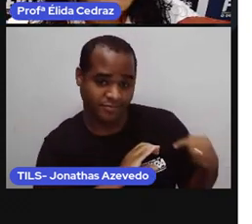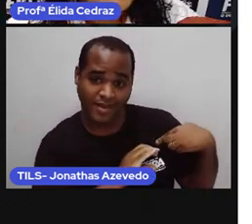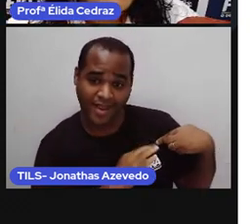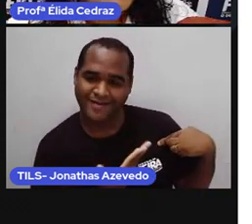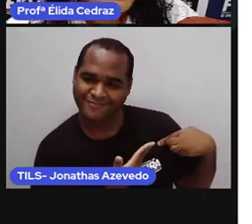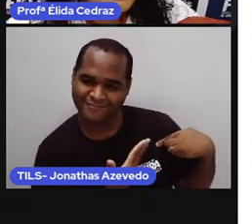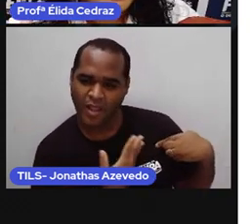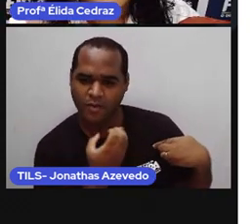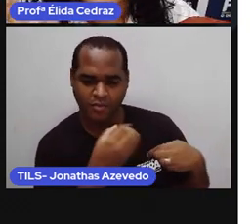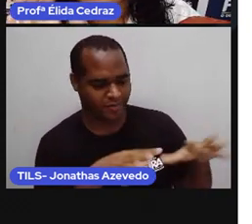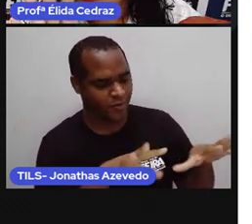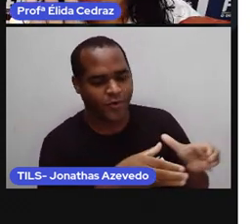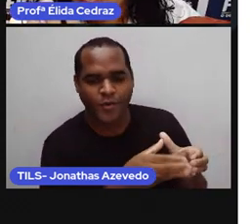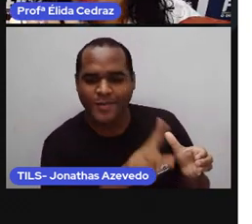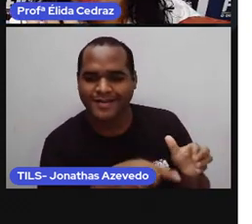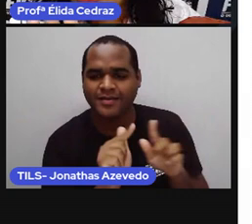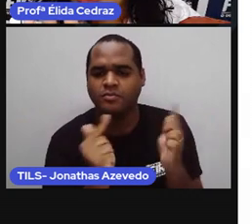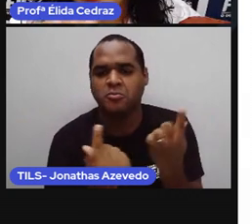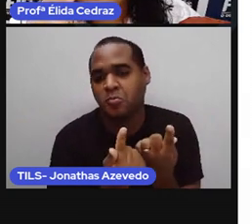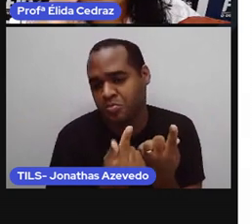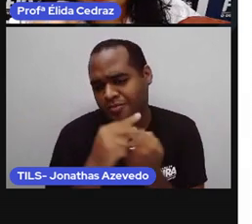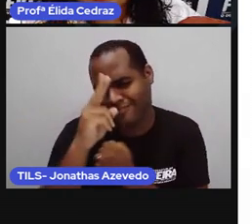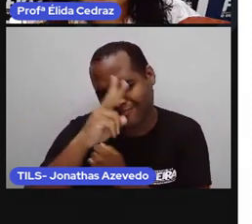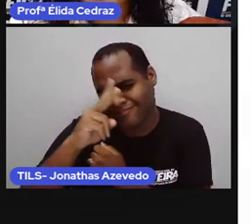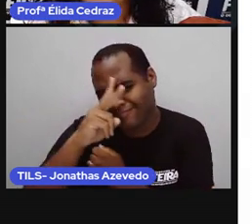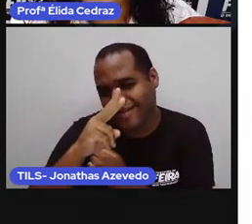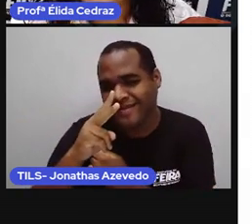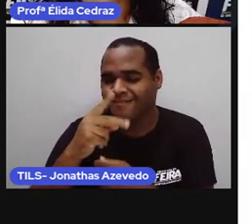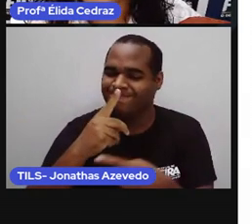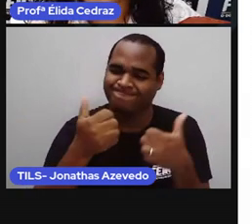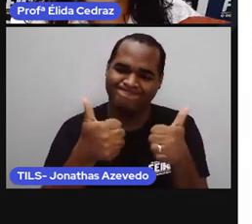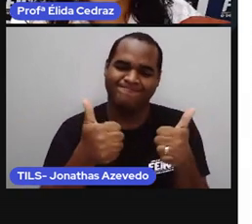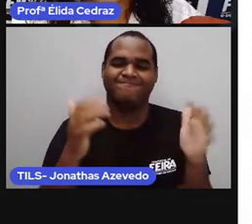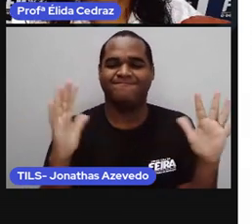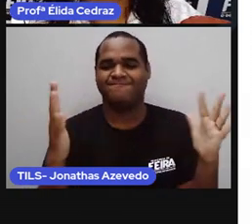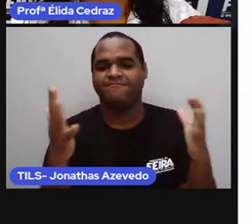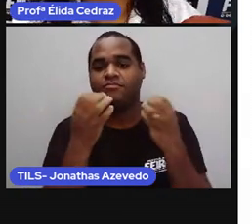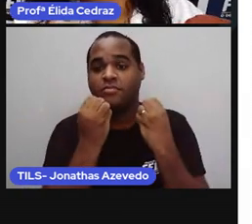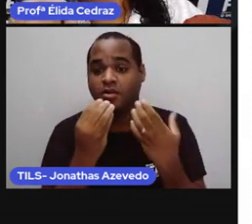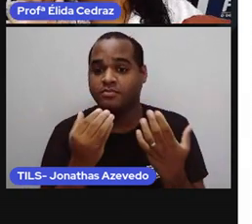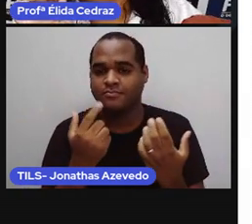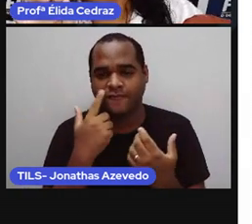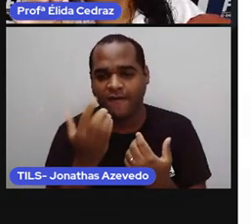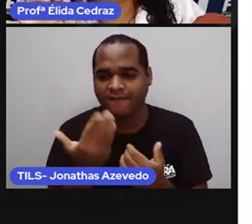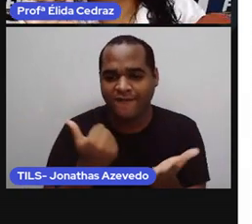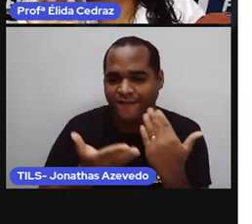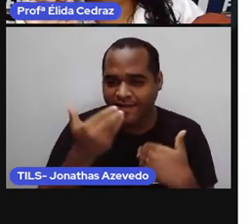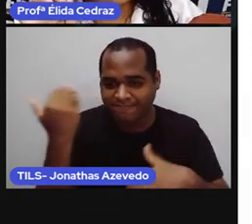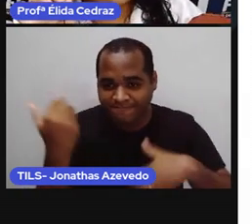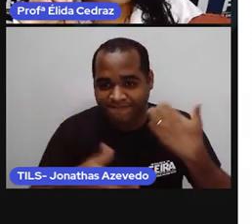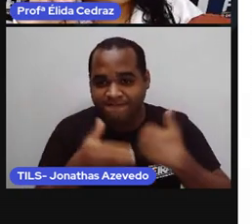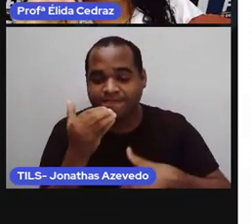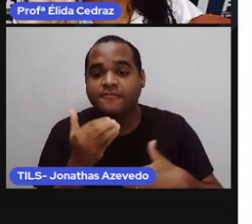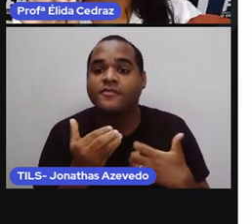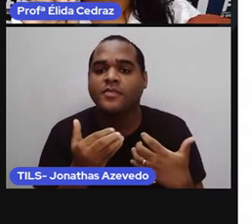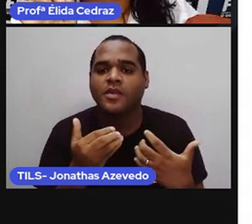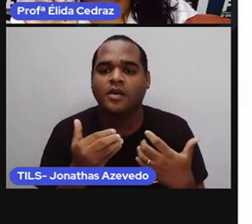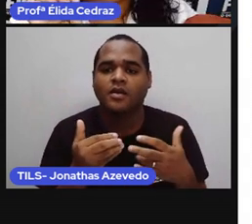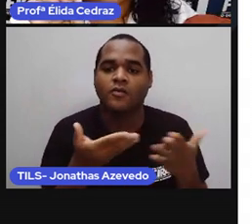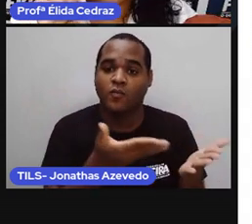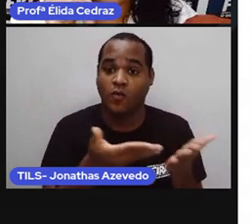turma. Lembra disso? Muito bem. Vamos lá. O convite